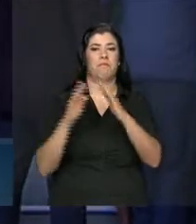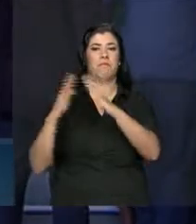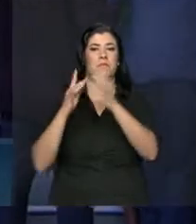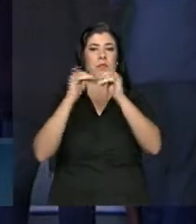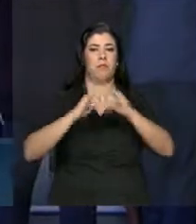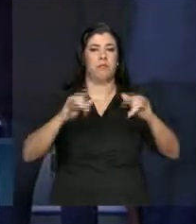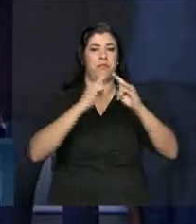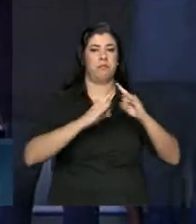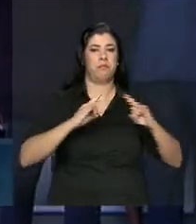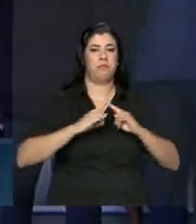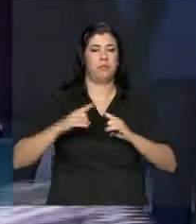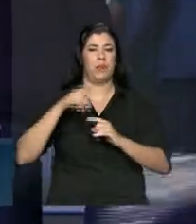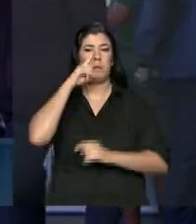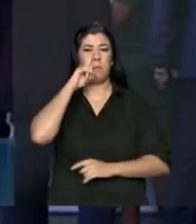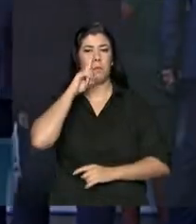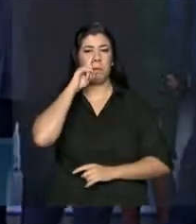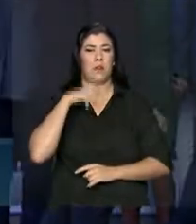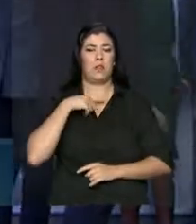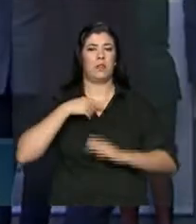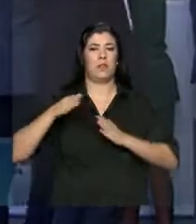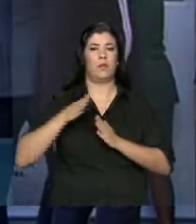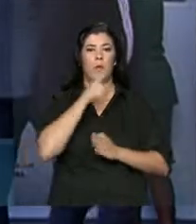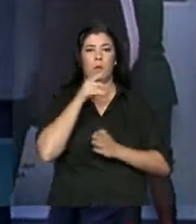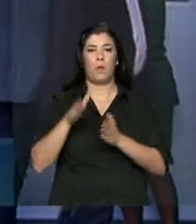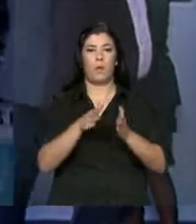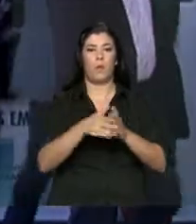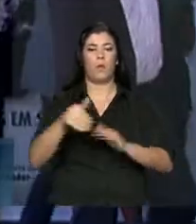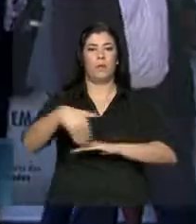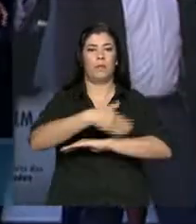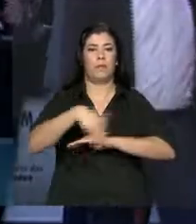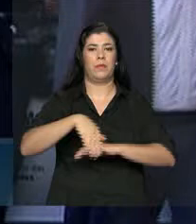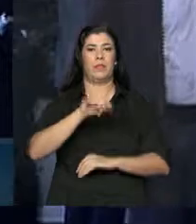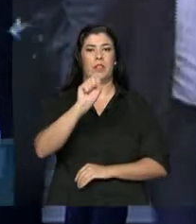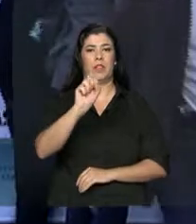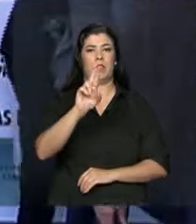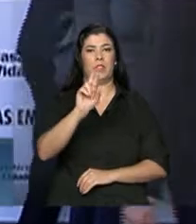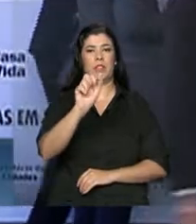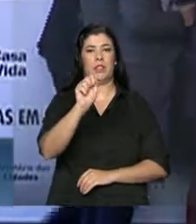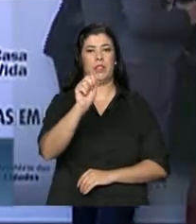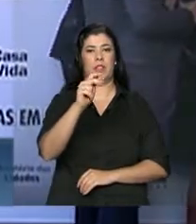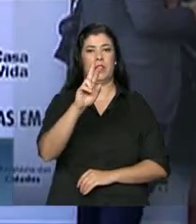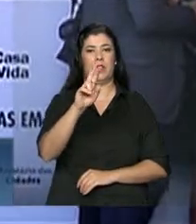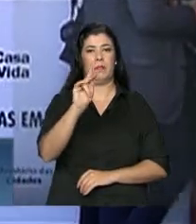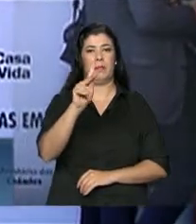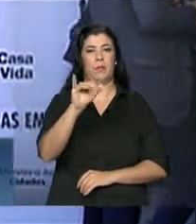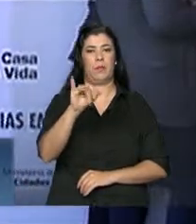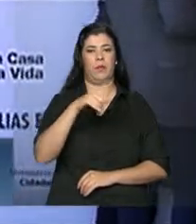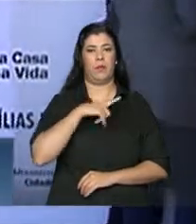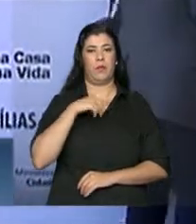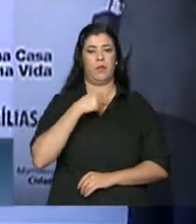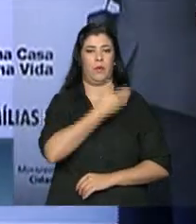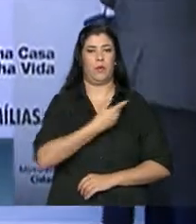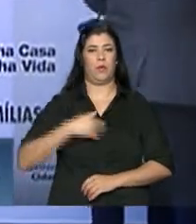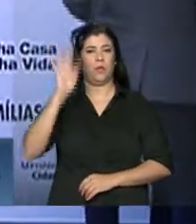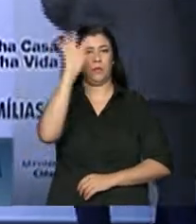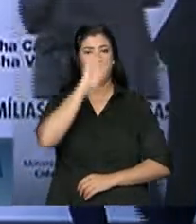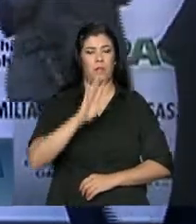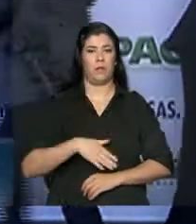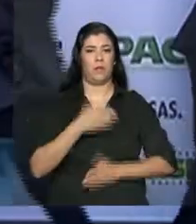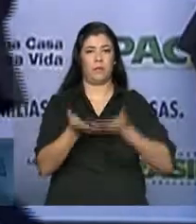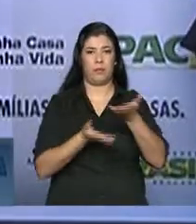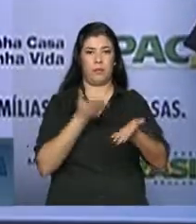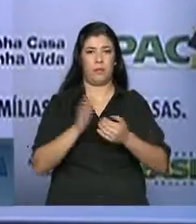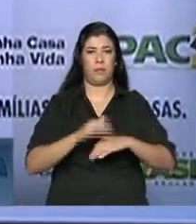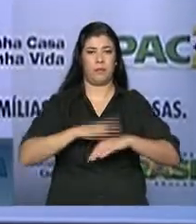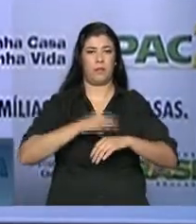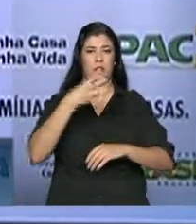áreas de risco, às margens do rio Sarapui. O governo federal investiu mais de 31 milhões de reais